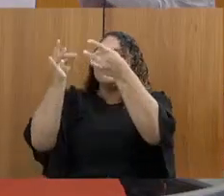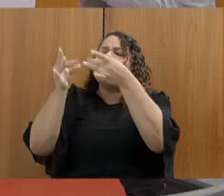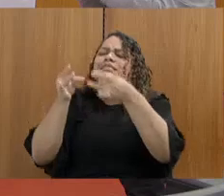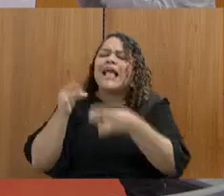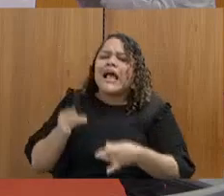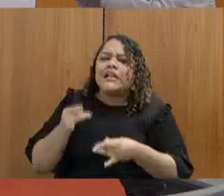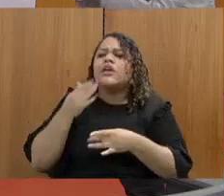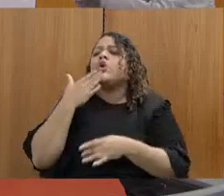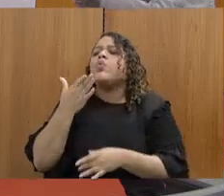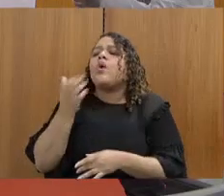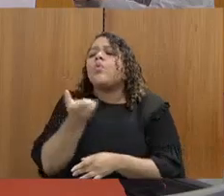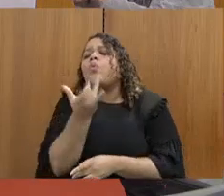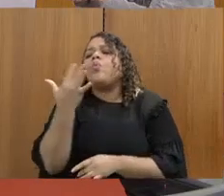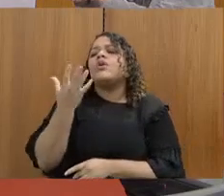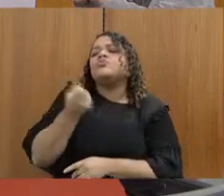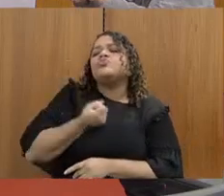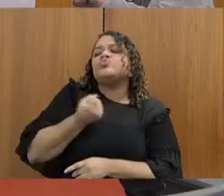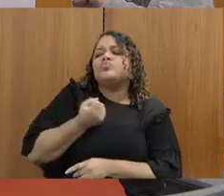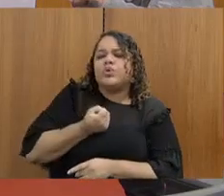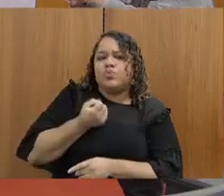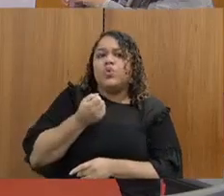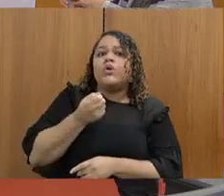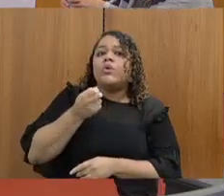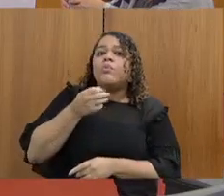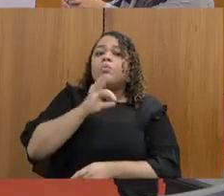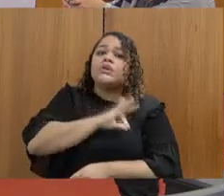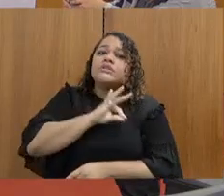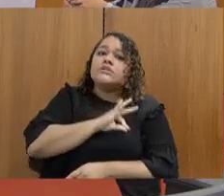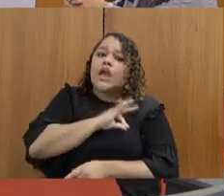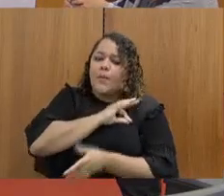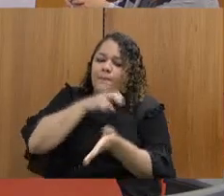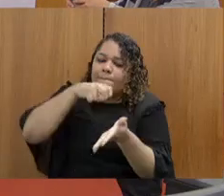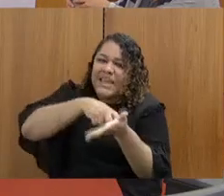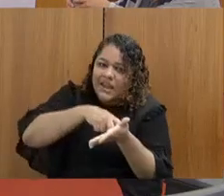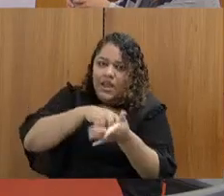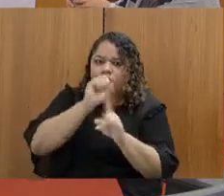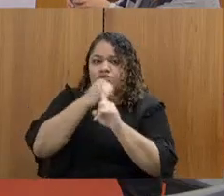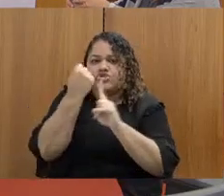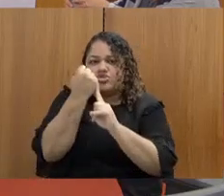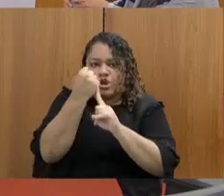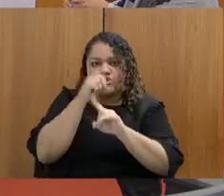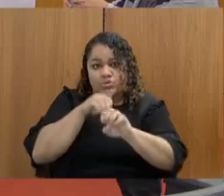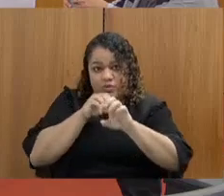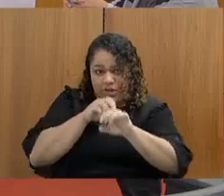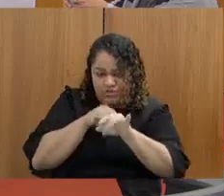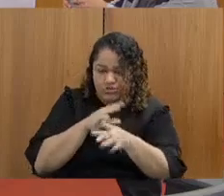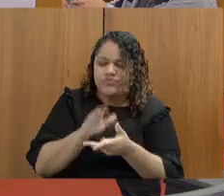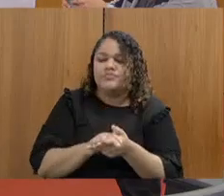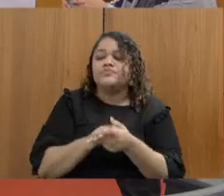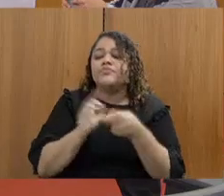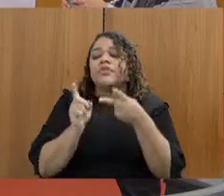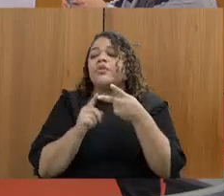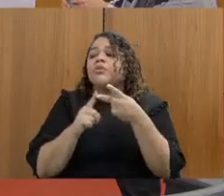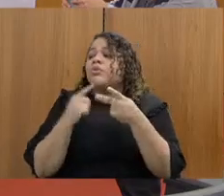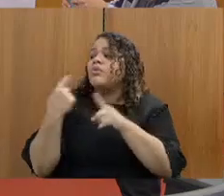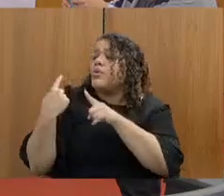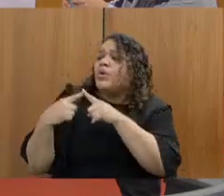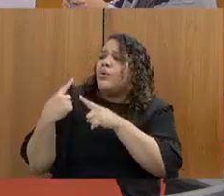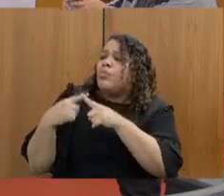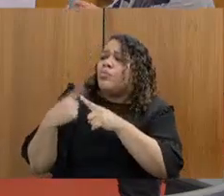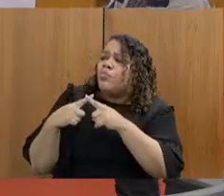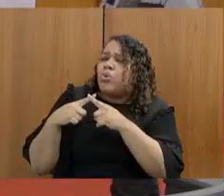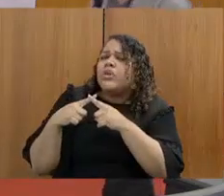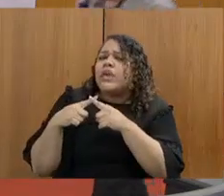sócio-educativo, por que está acontecendo essa escolta sem a devida proporção de número de